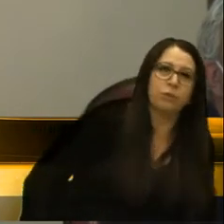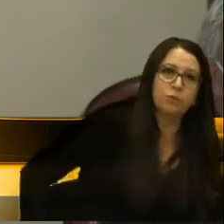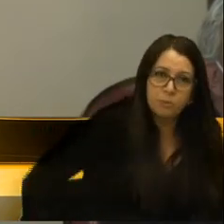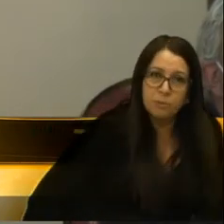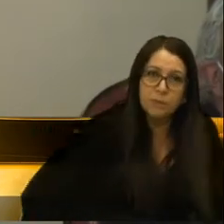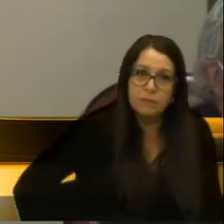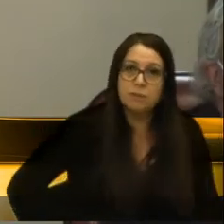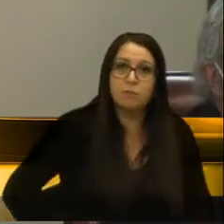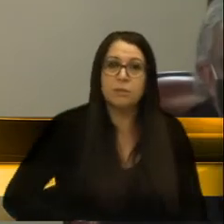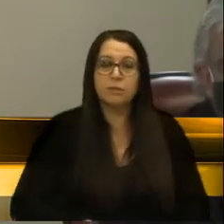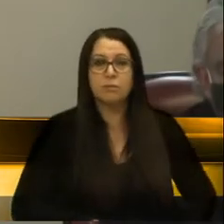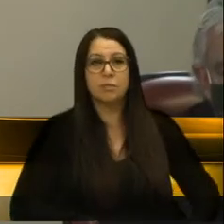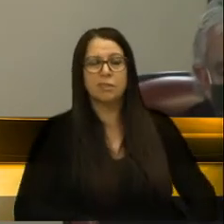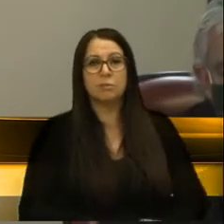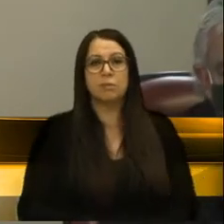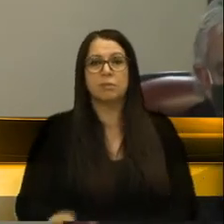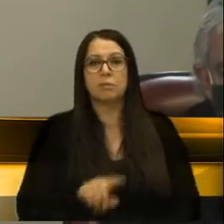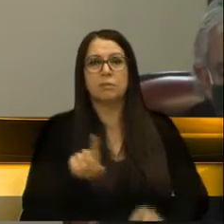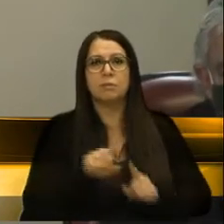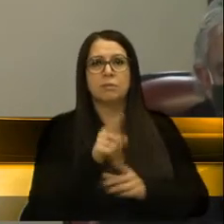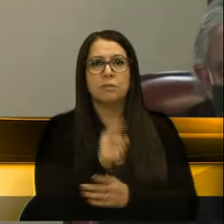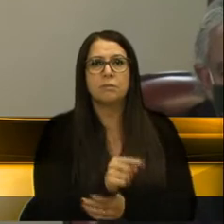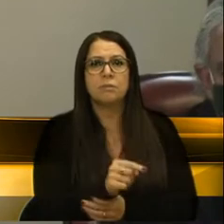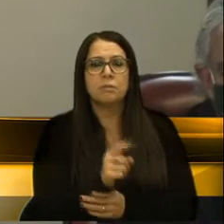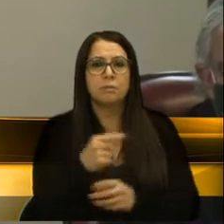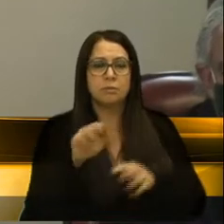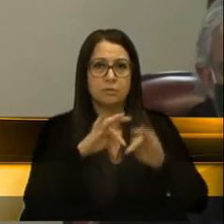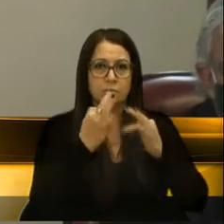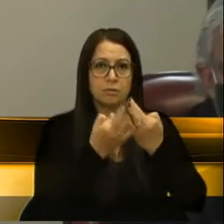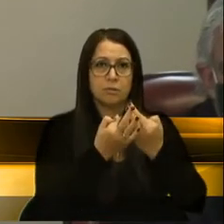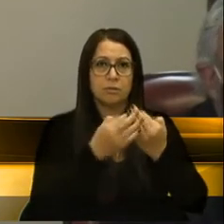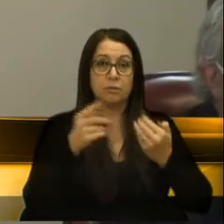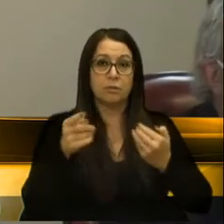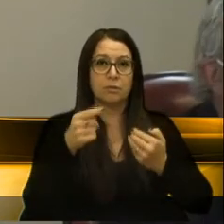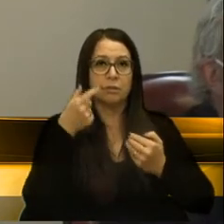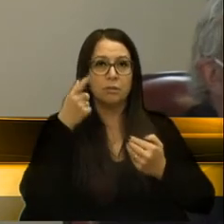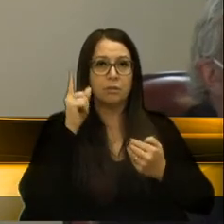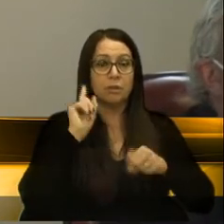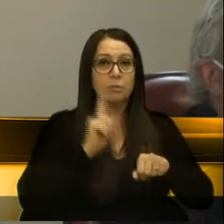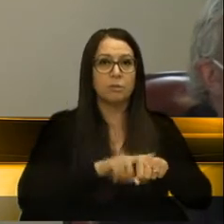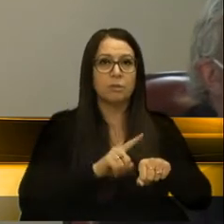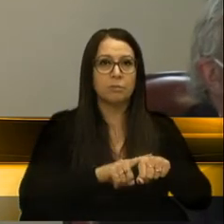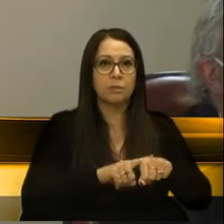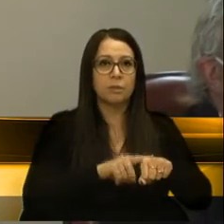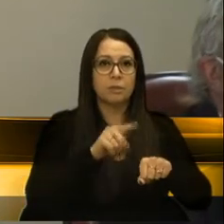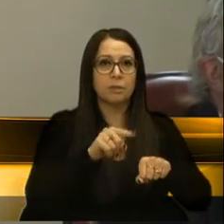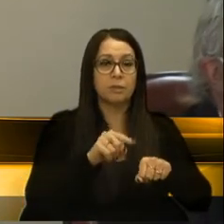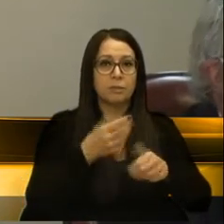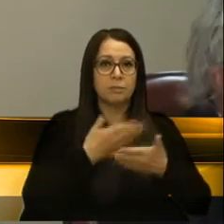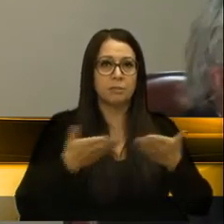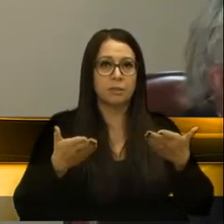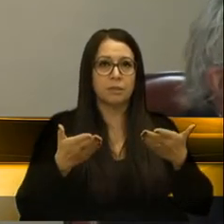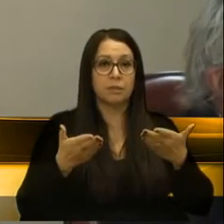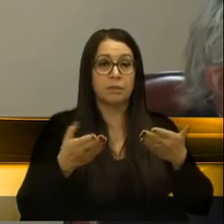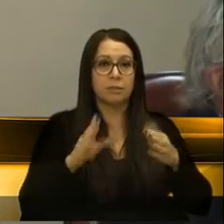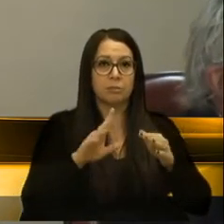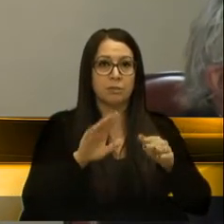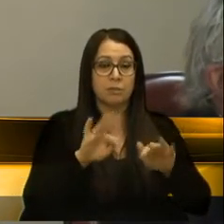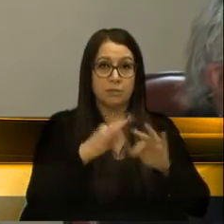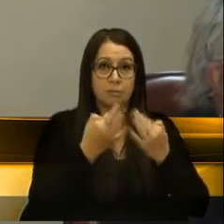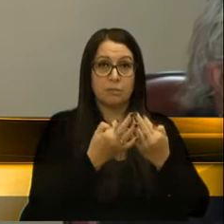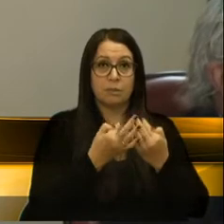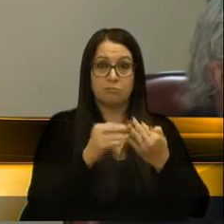Instituto Geral de Perícias. Quem ganha são as famílias, no momento, então, da perda de um familiar,